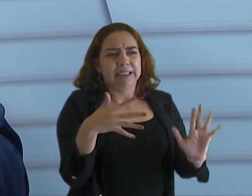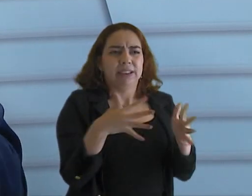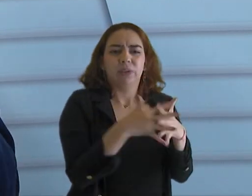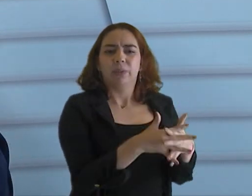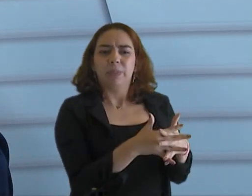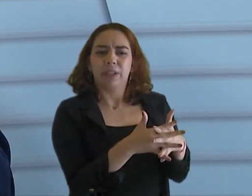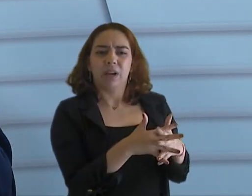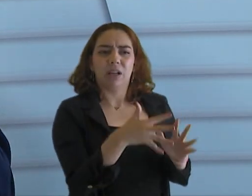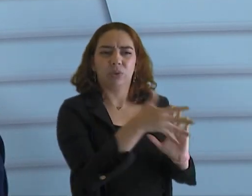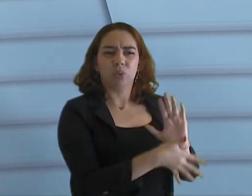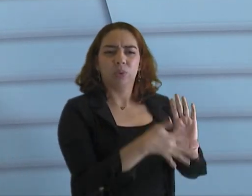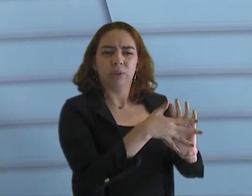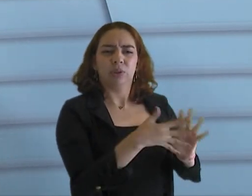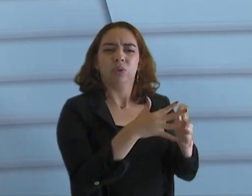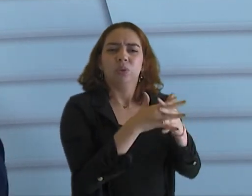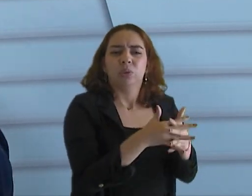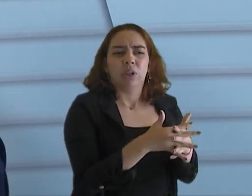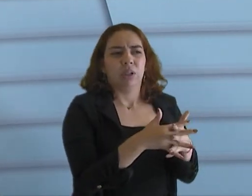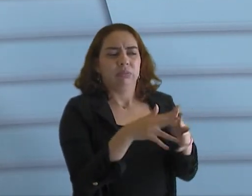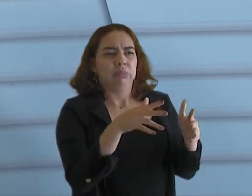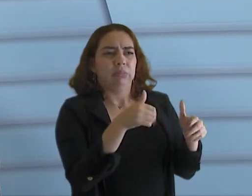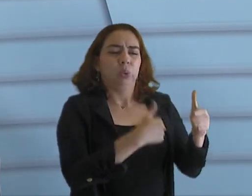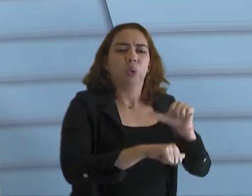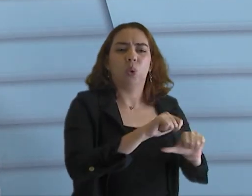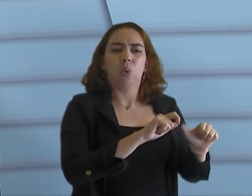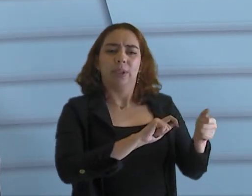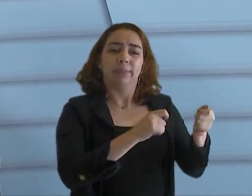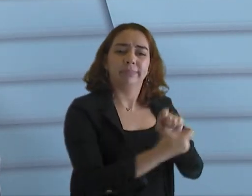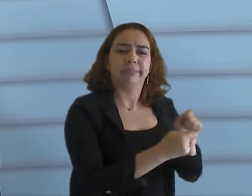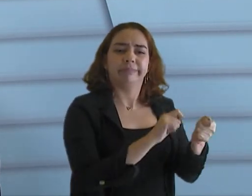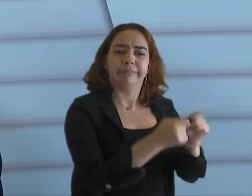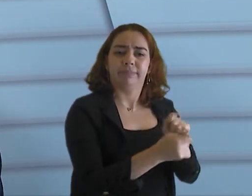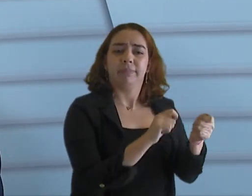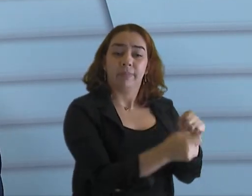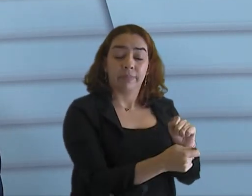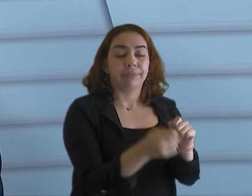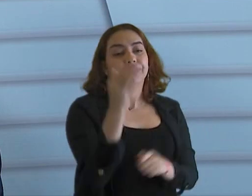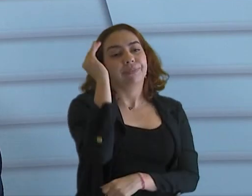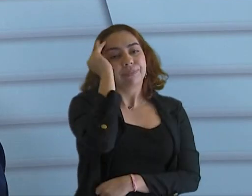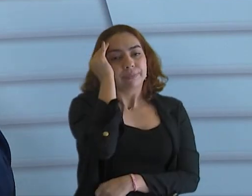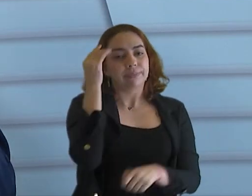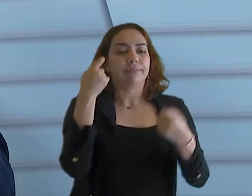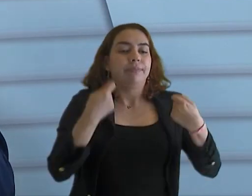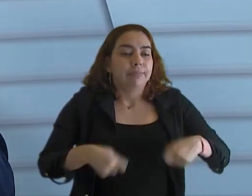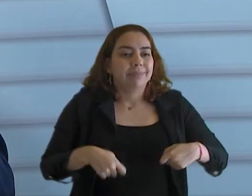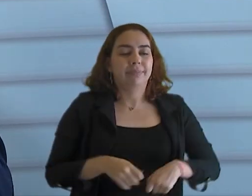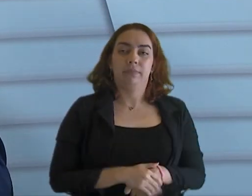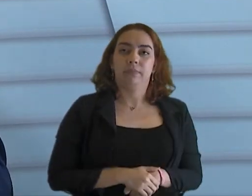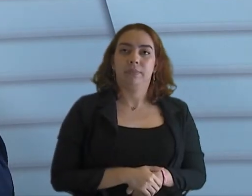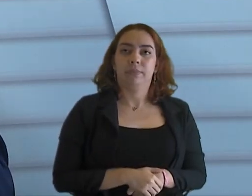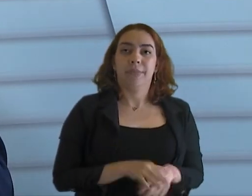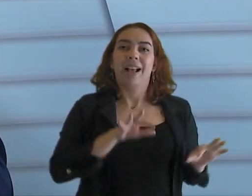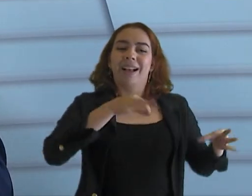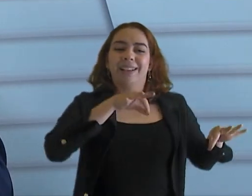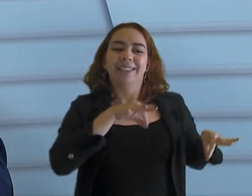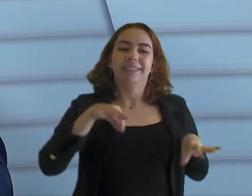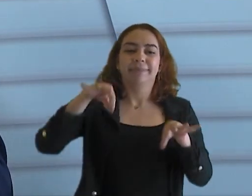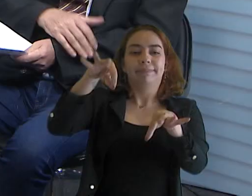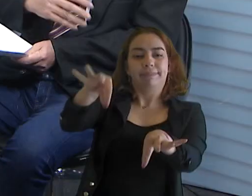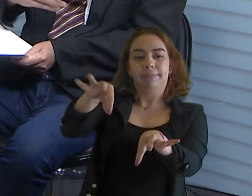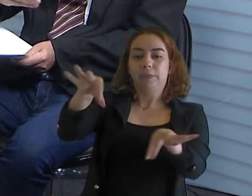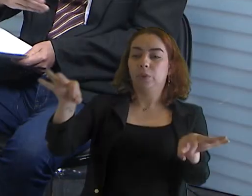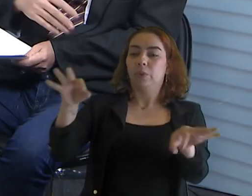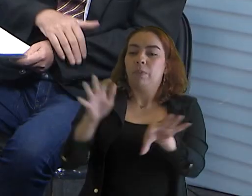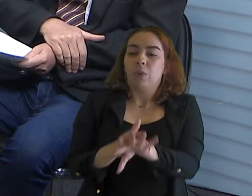tem que... Mudou aí, mudou muita coisa. Mudou muita coisa, tem que adaptar muita coisa. E a gente entende que tem que... Não adianta só chegar e vamos cobrar a aplicação e